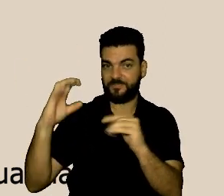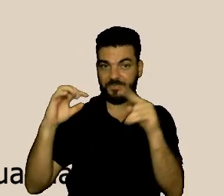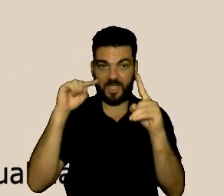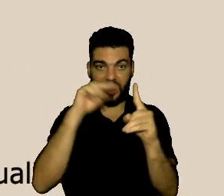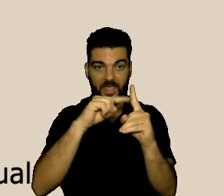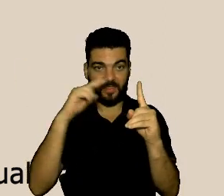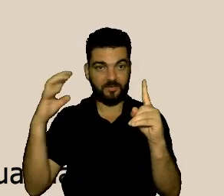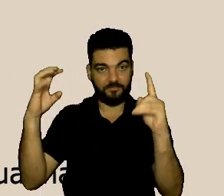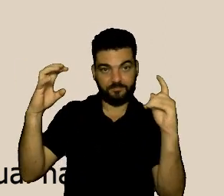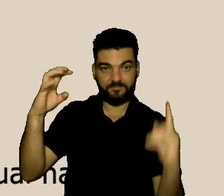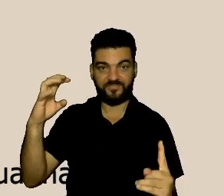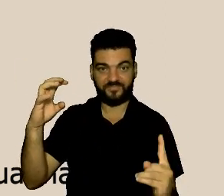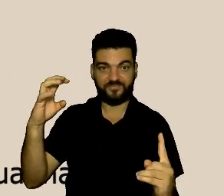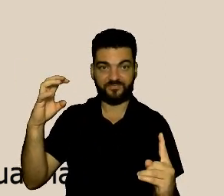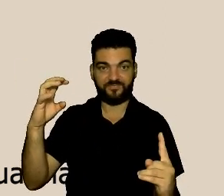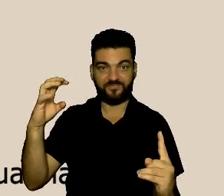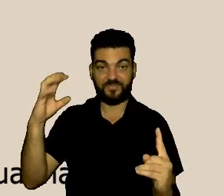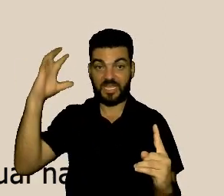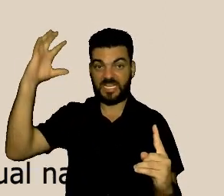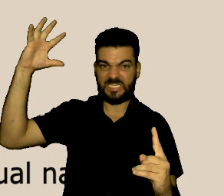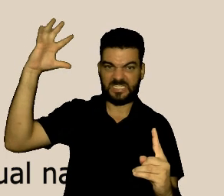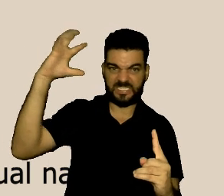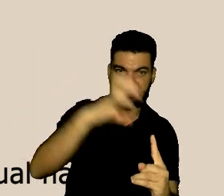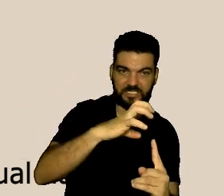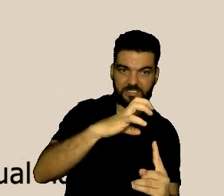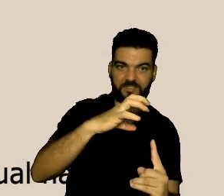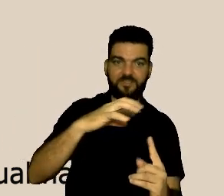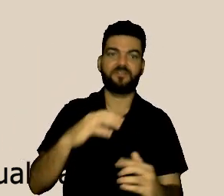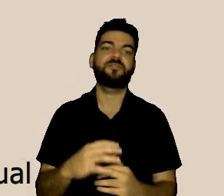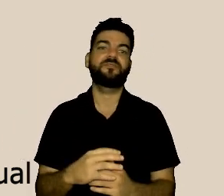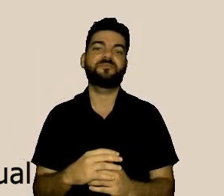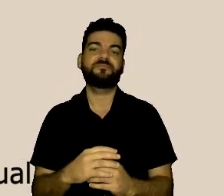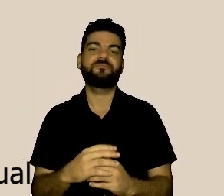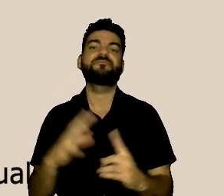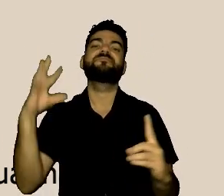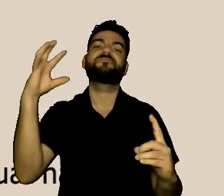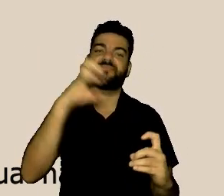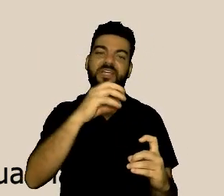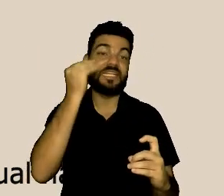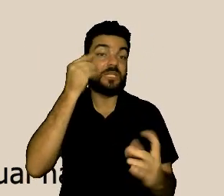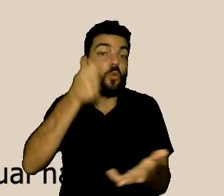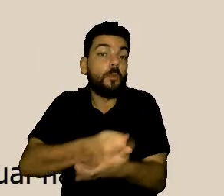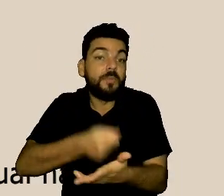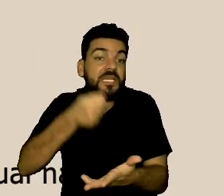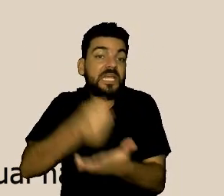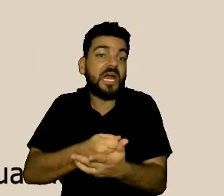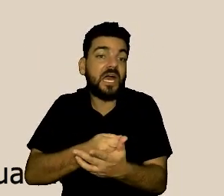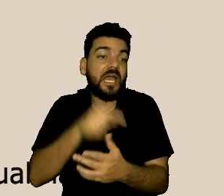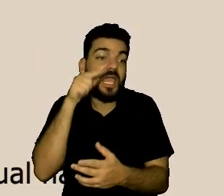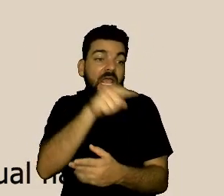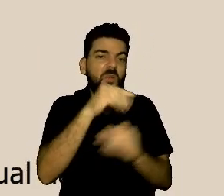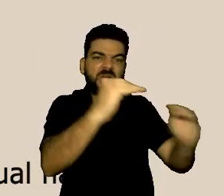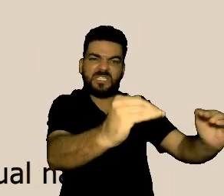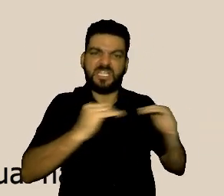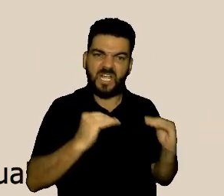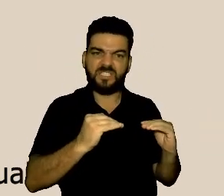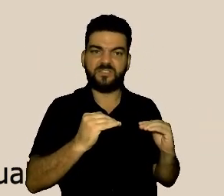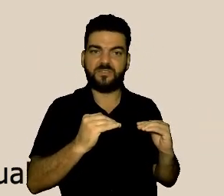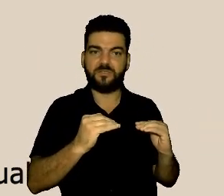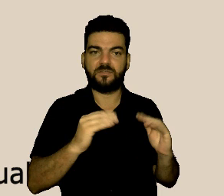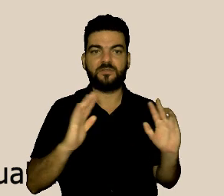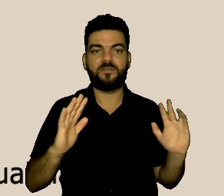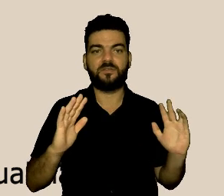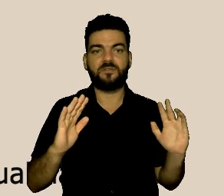submeter o assediado à sua opinião, às suas razões,